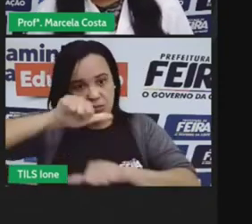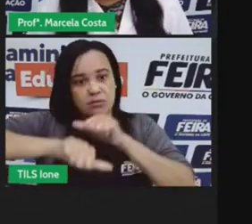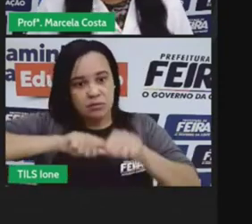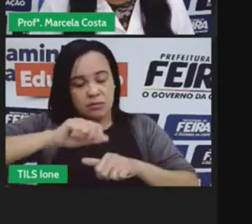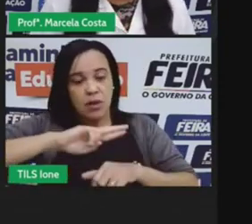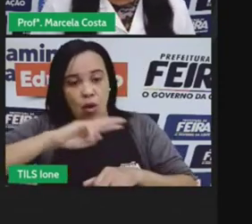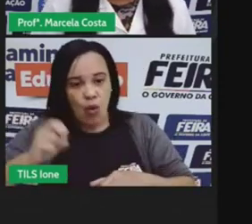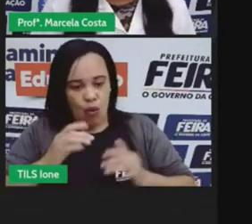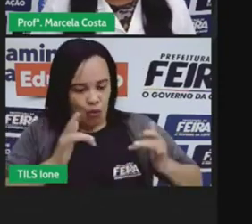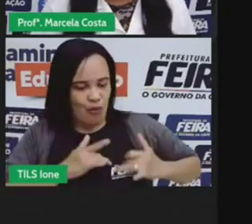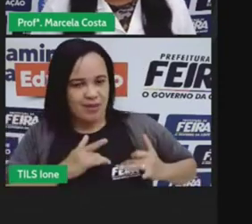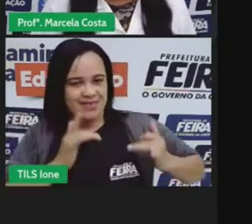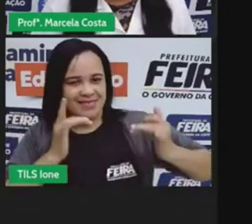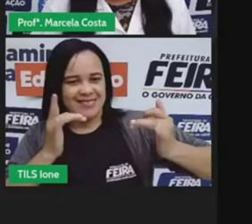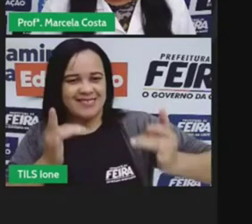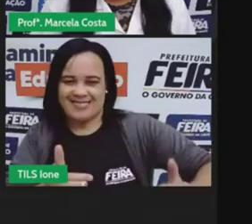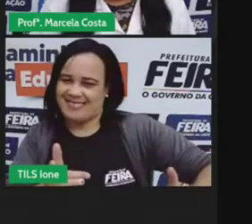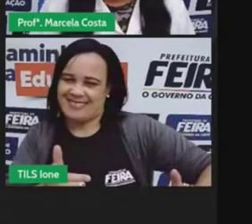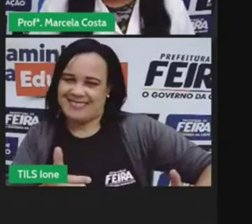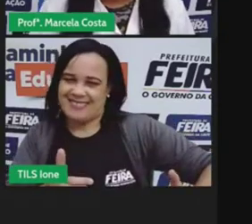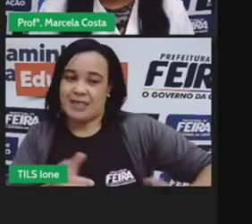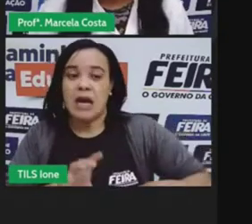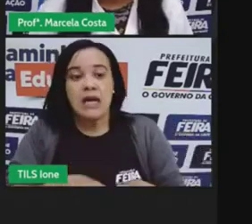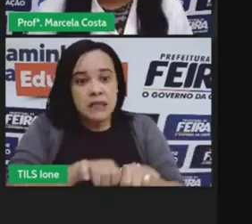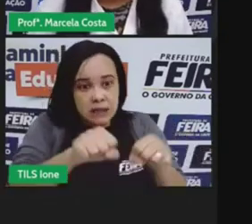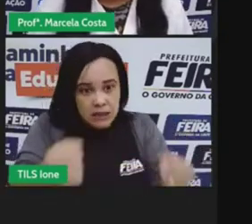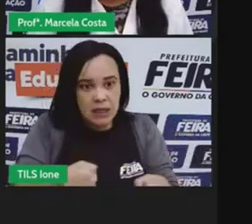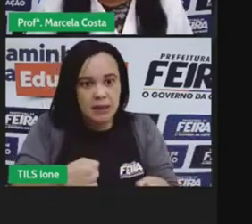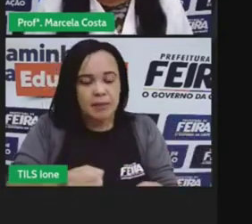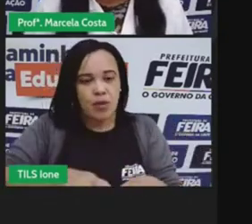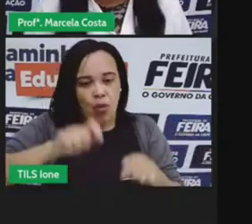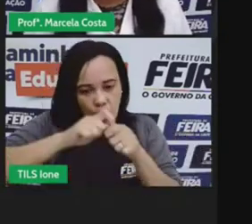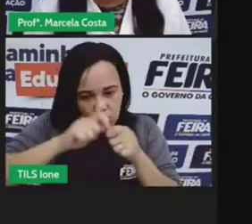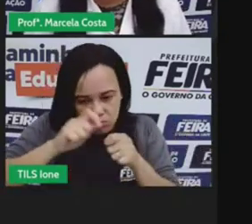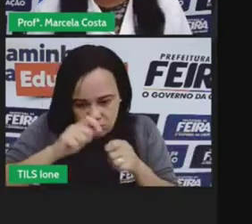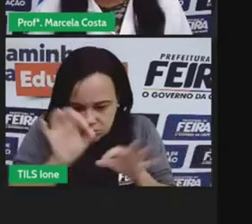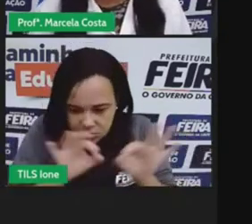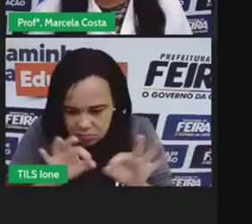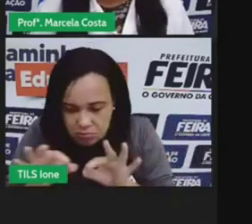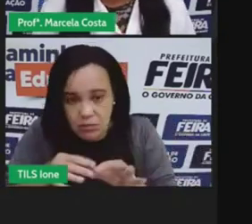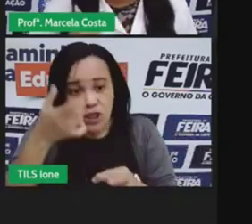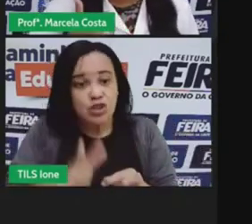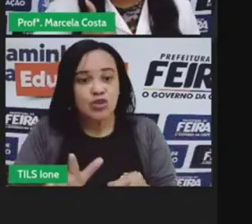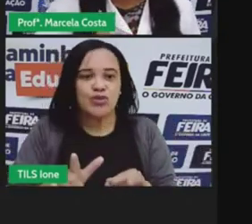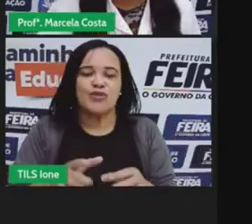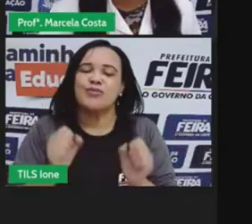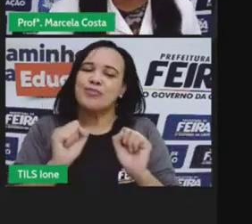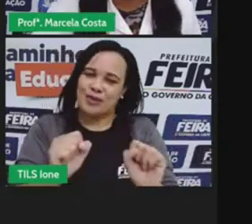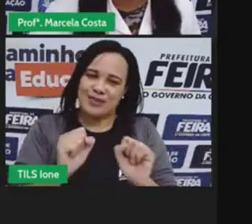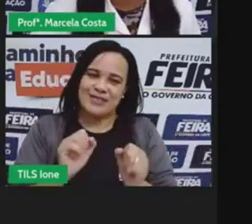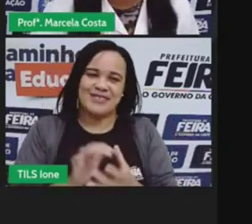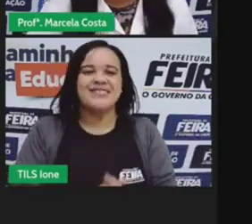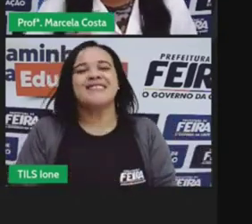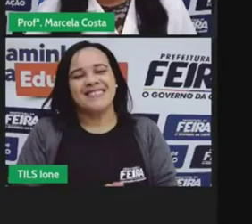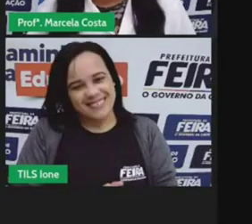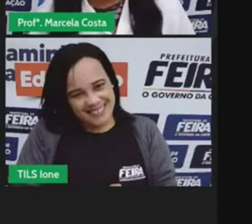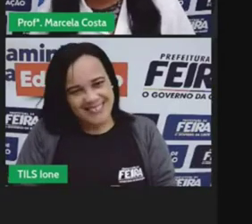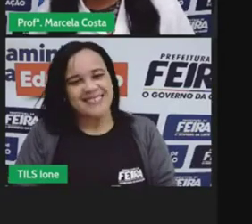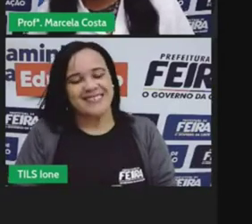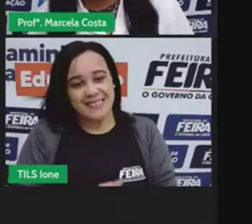quebrou você pode consertar então pense nesses erros refusar